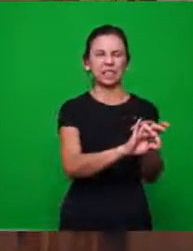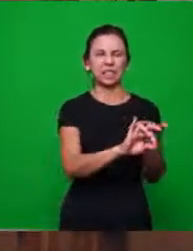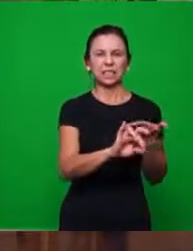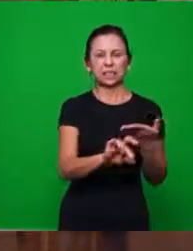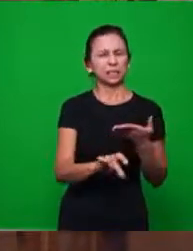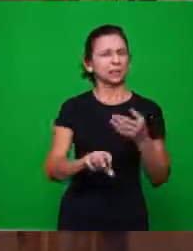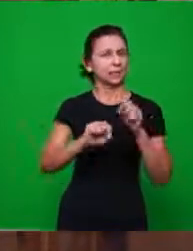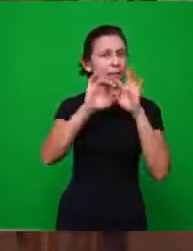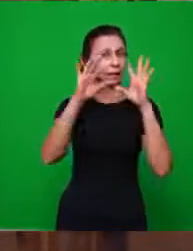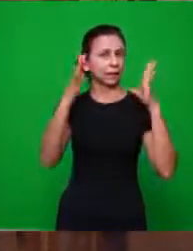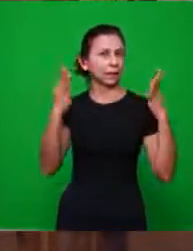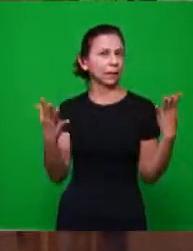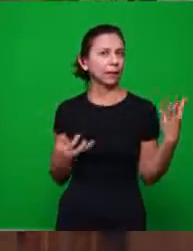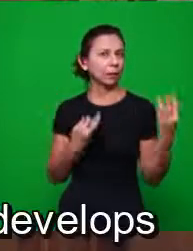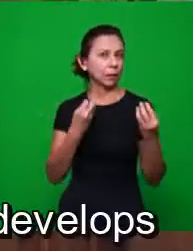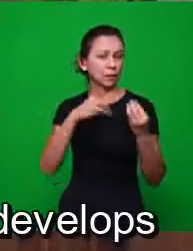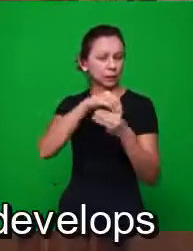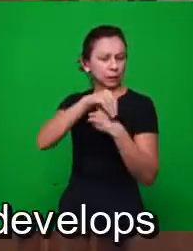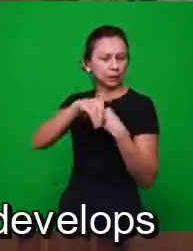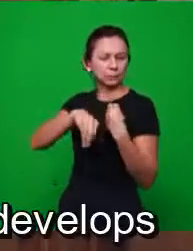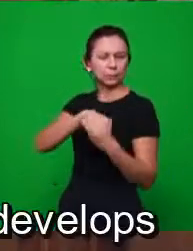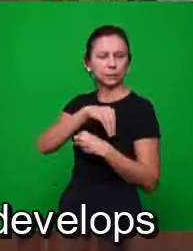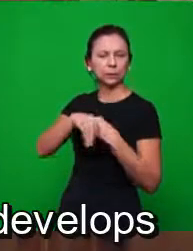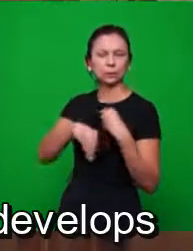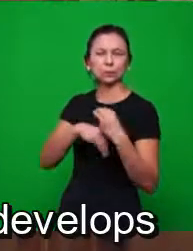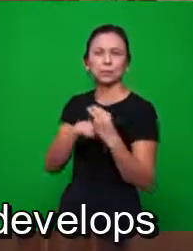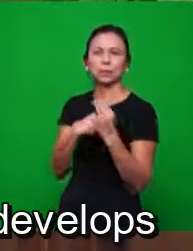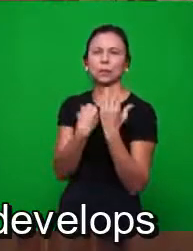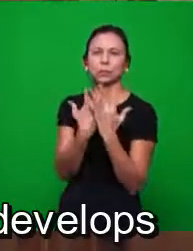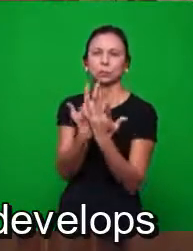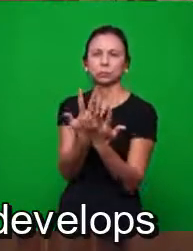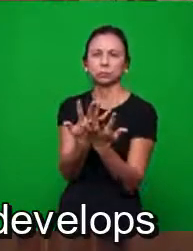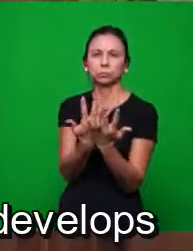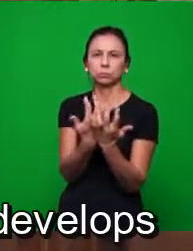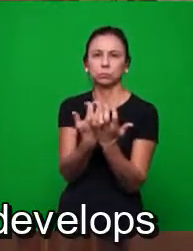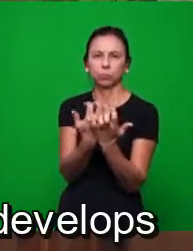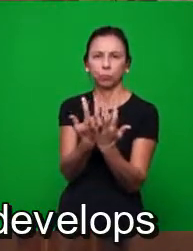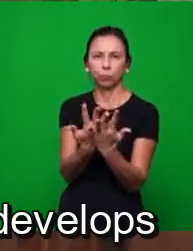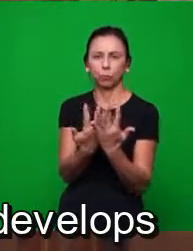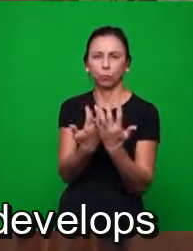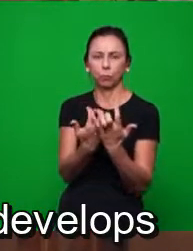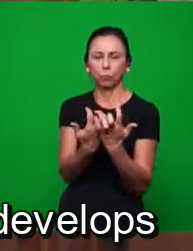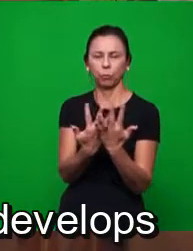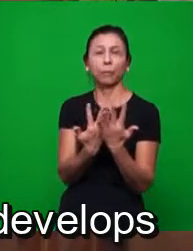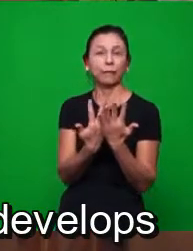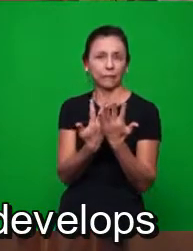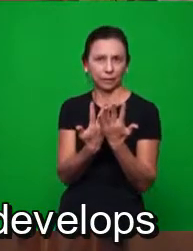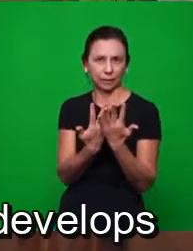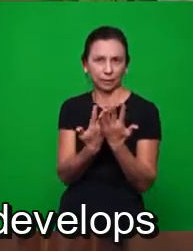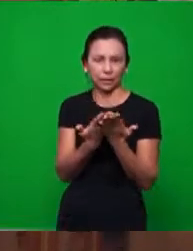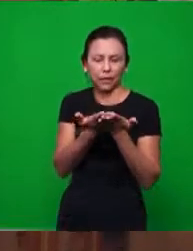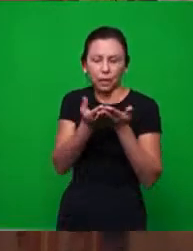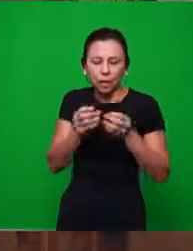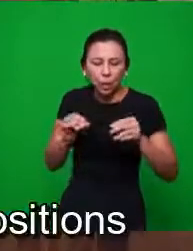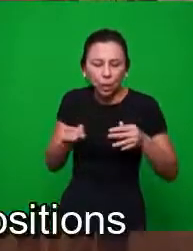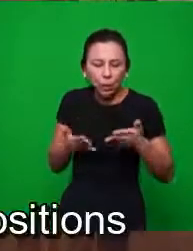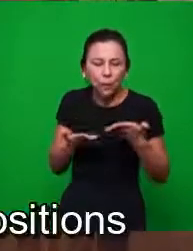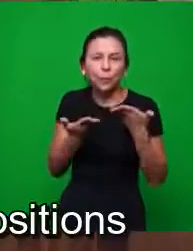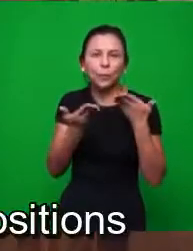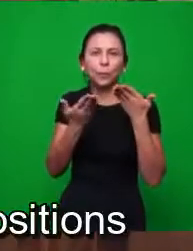quer agora misturar. Ele queria tirar. Então, a igreja aqui cresce, o obsessão se desenvolve,